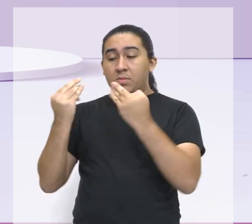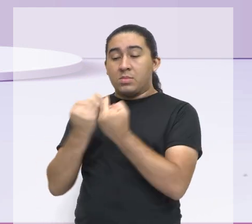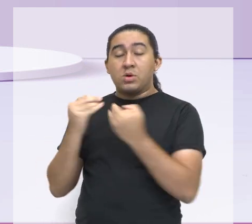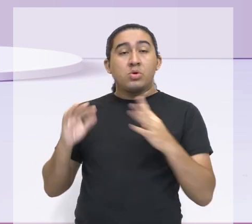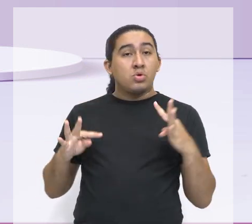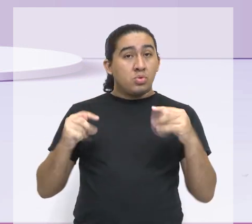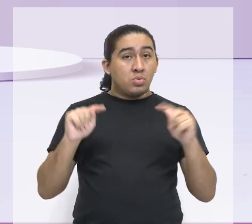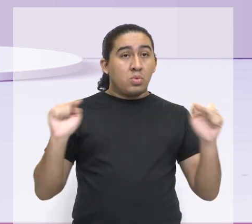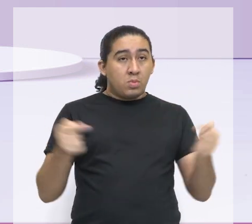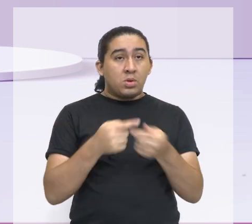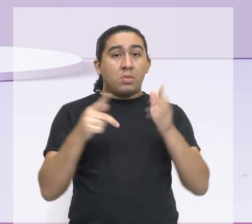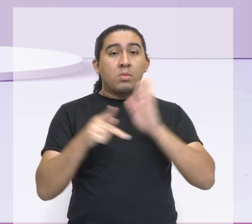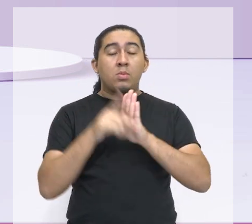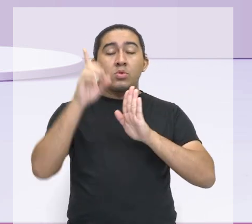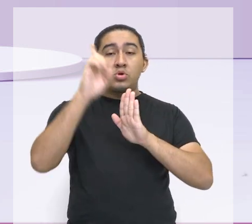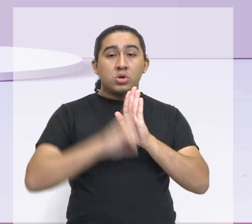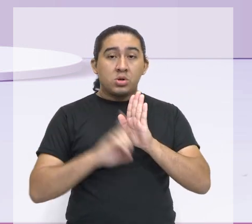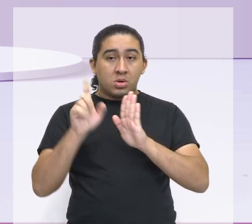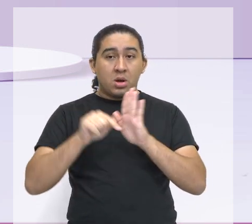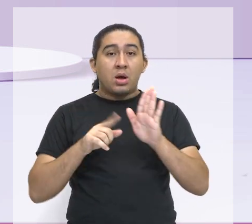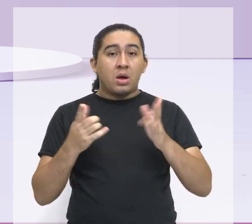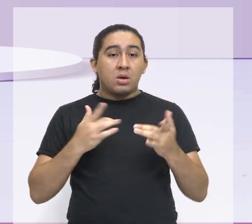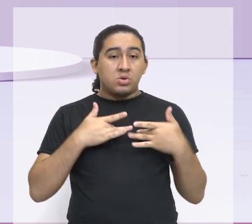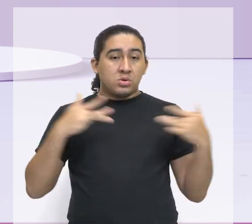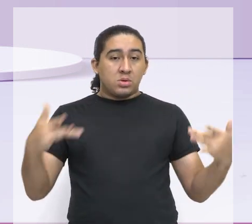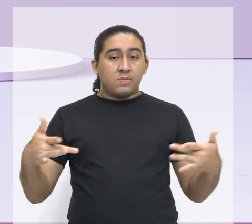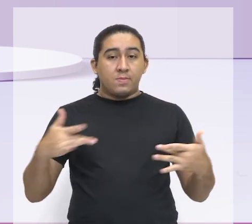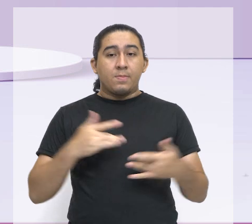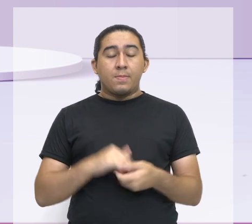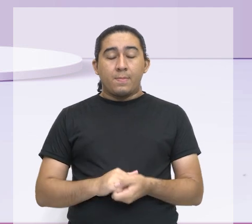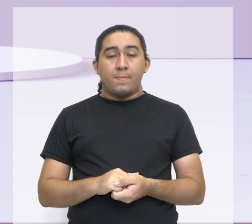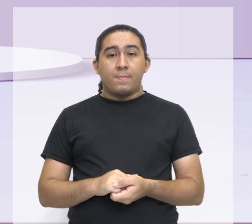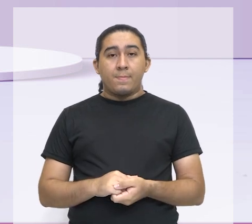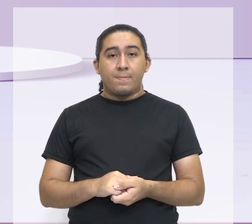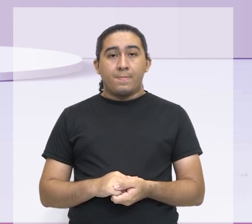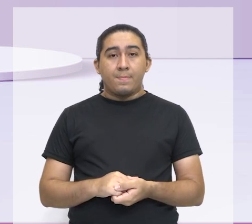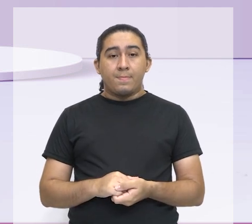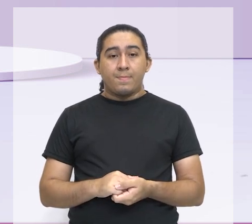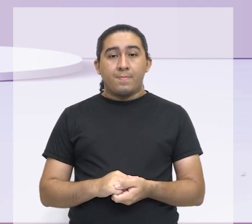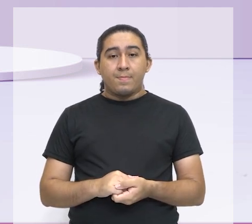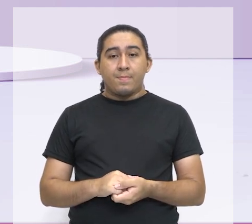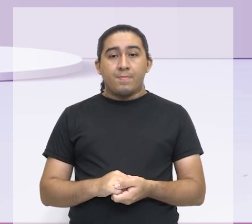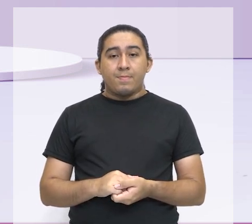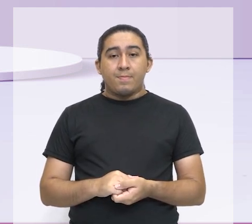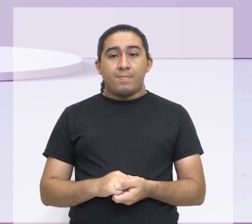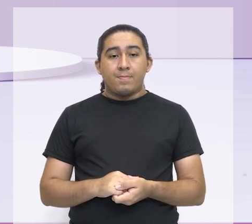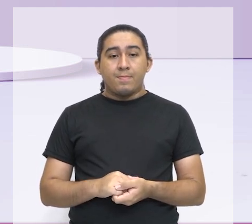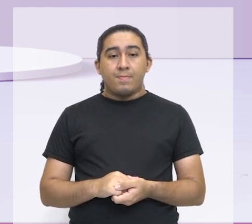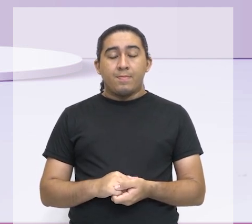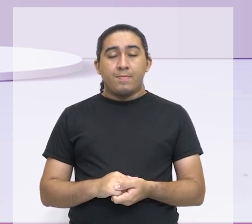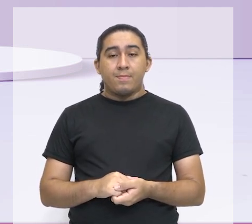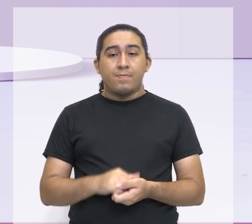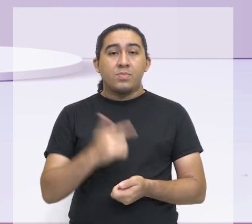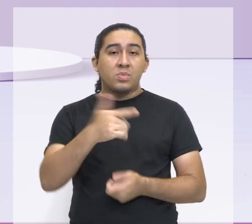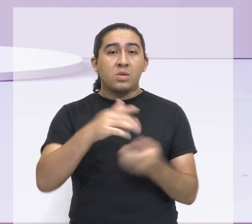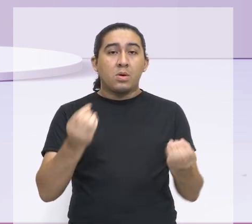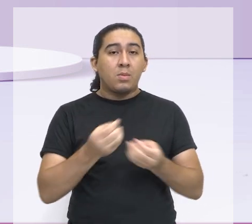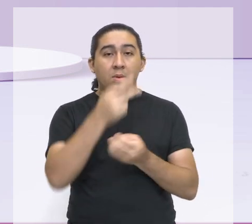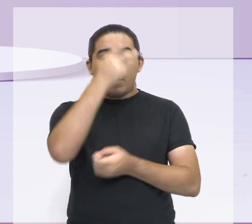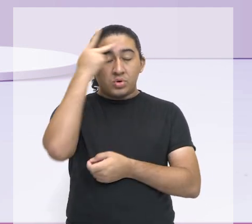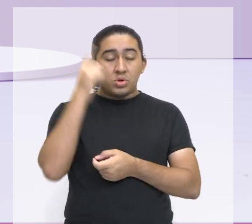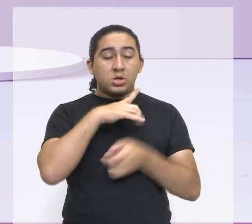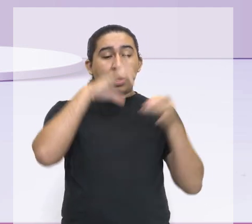ligado com o direito à solidariedade. Ninguém tem o direito de ficar à margem da sociedade,